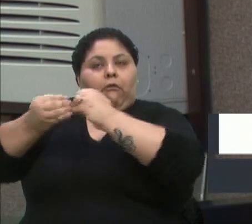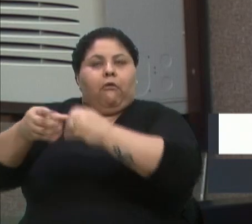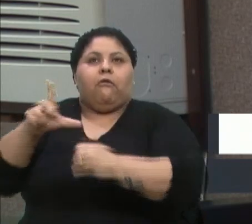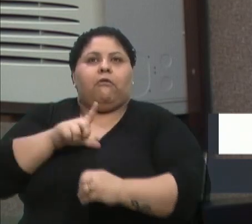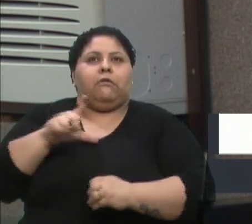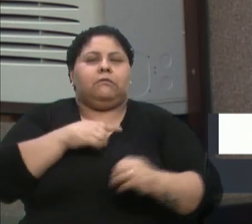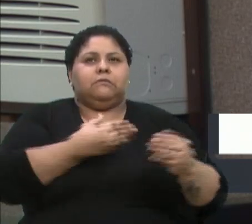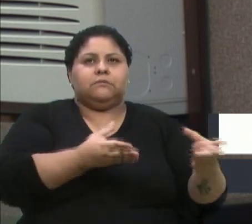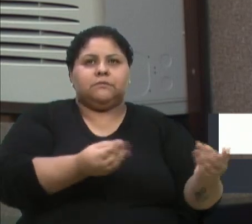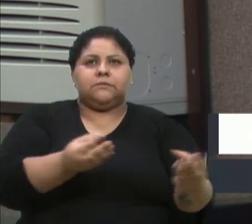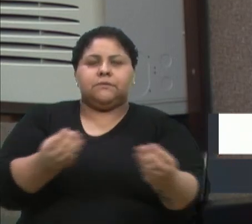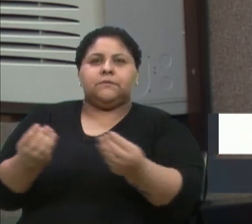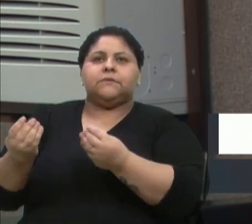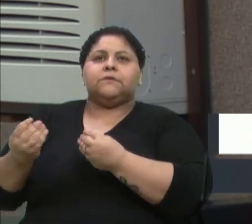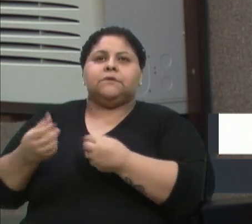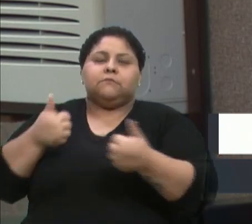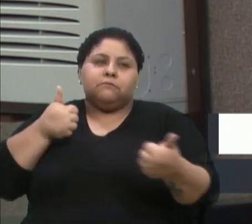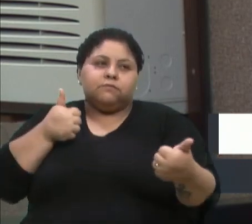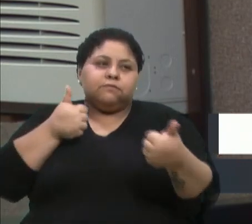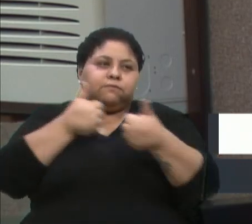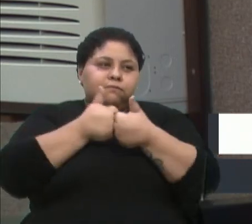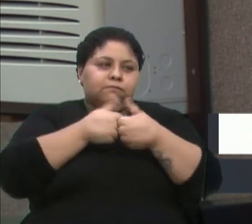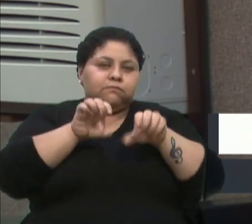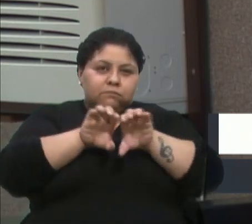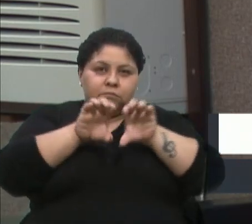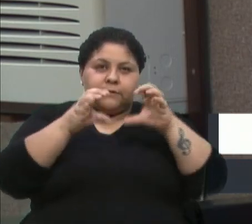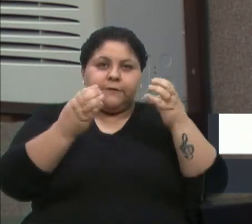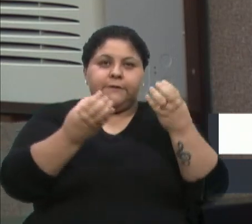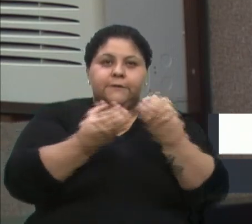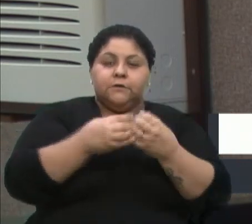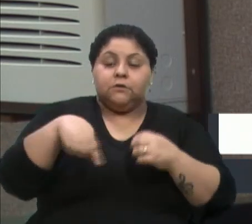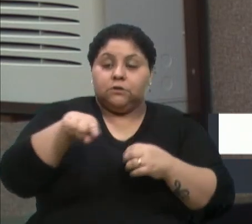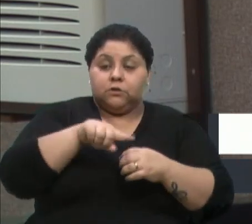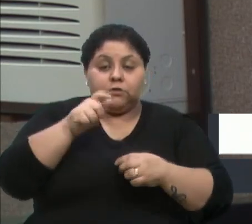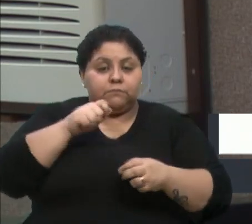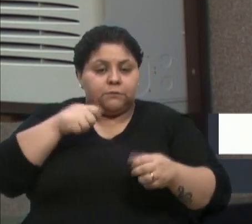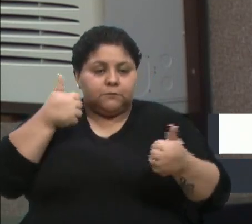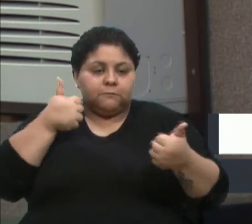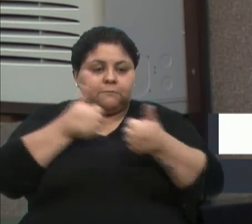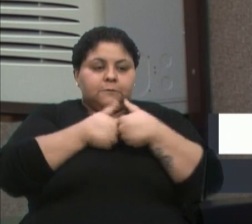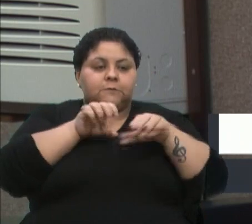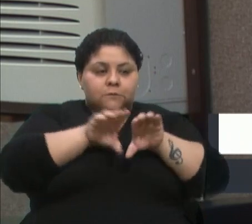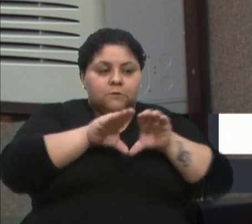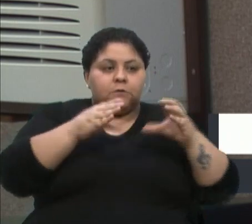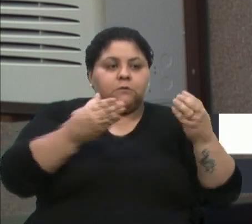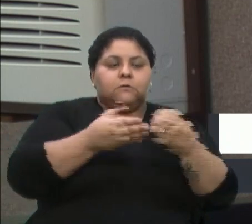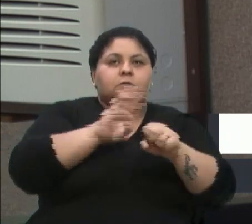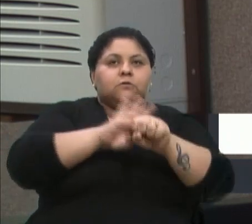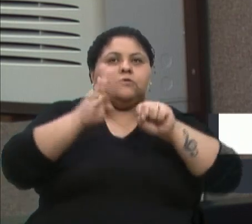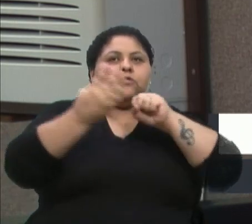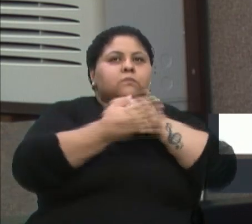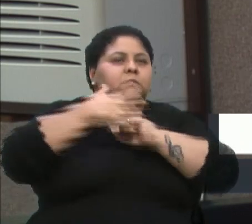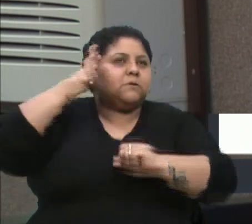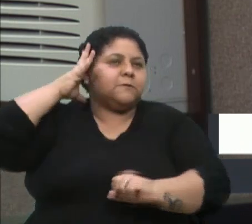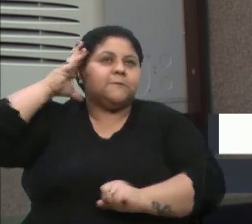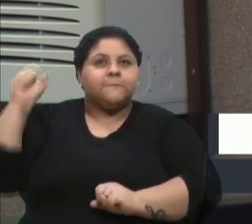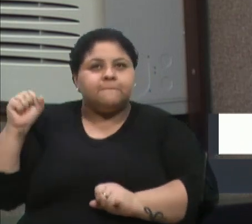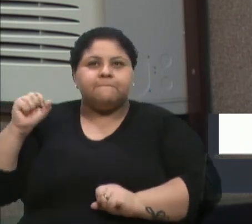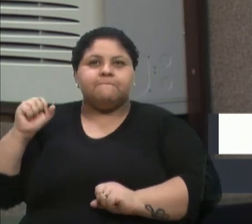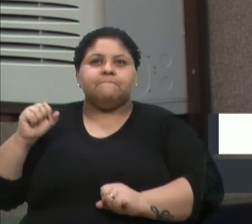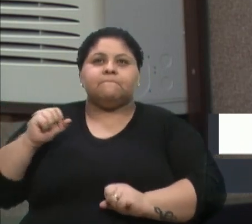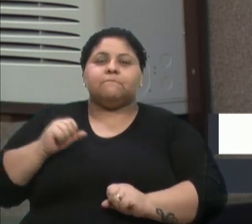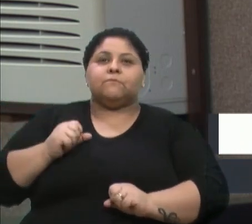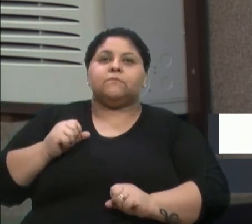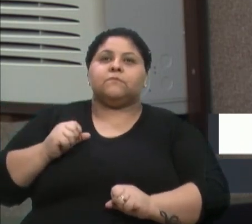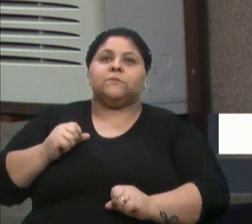muita, vamos dizer assim, proximidade da comunidade. Nós temos que estar próximo da comunidade, lá nos bairros, ouvindo a comunidade. Então, agora,